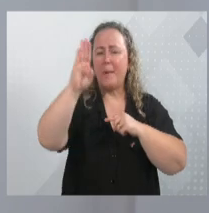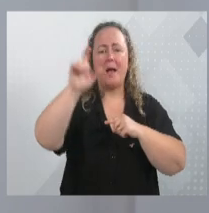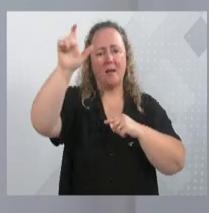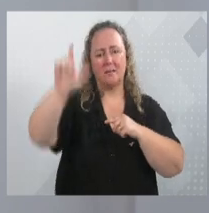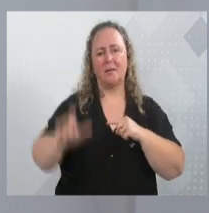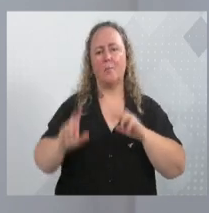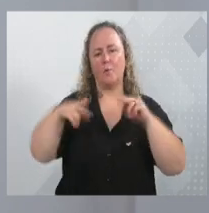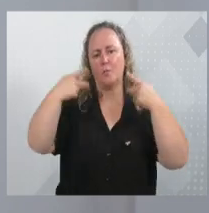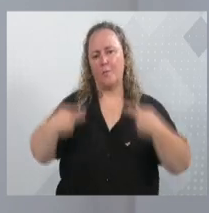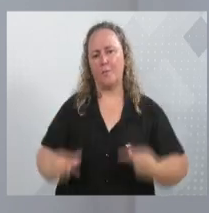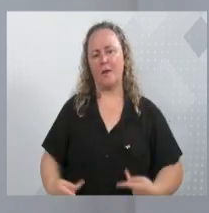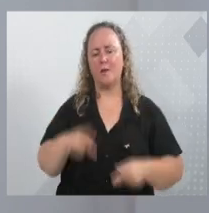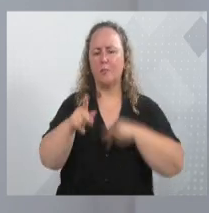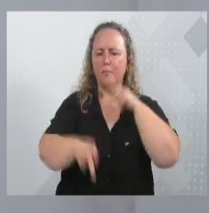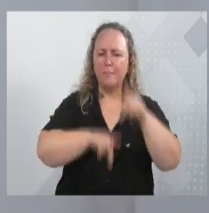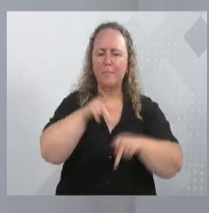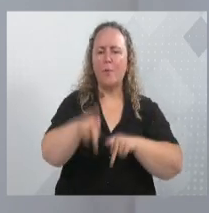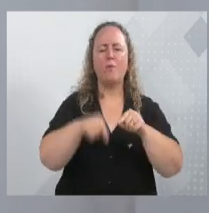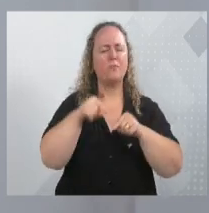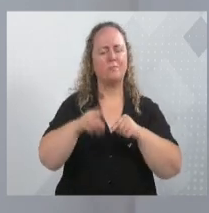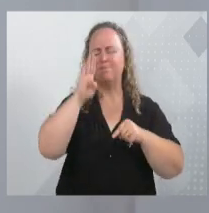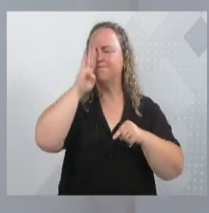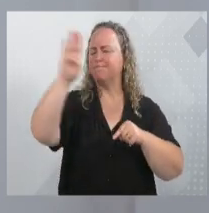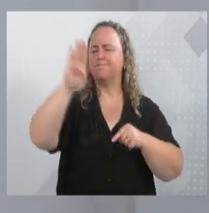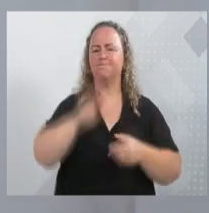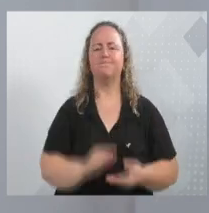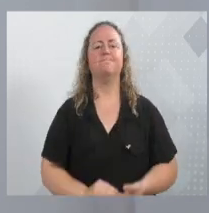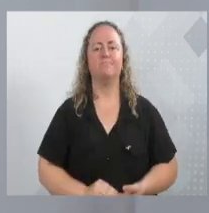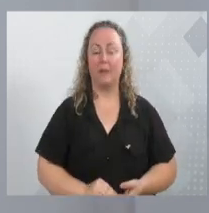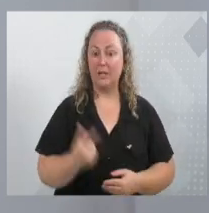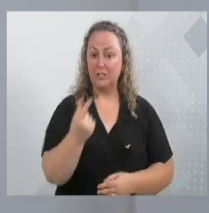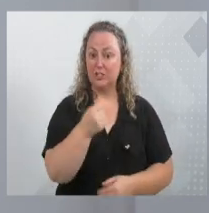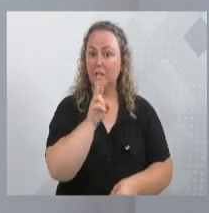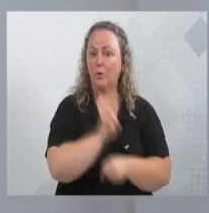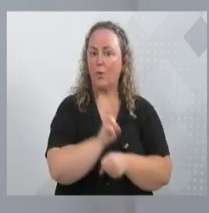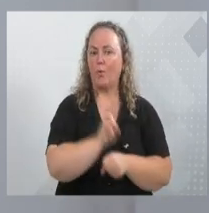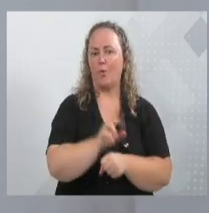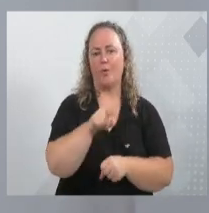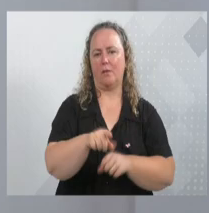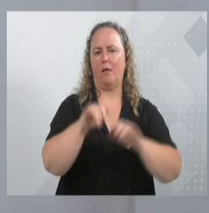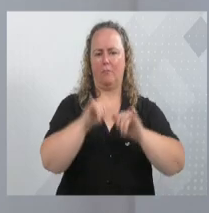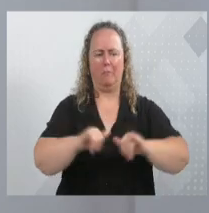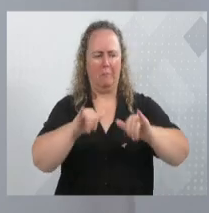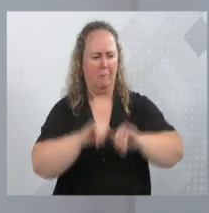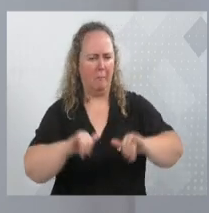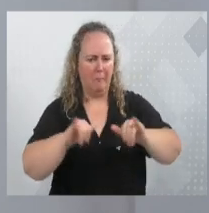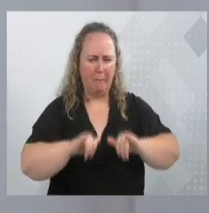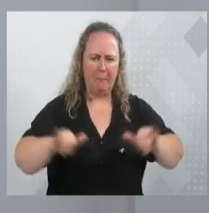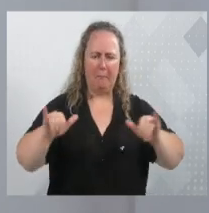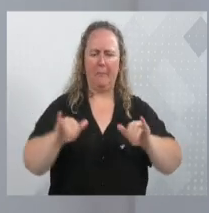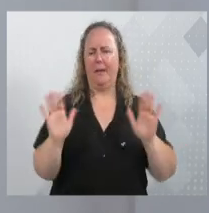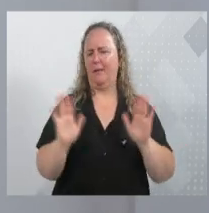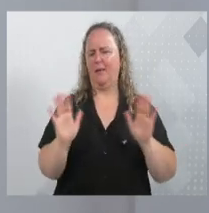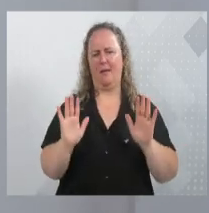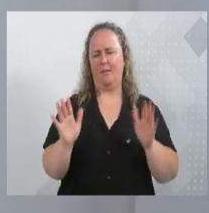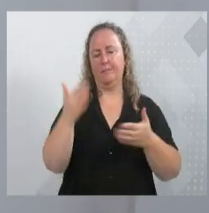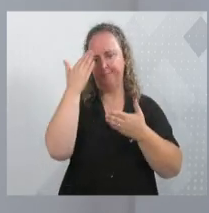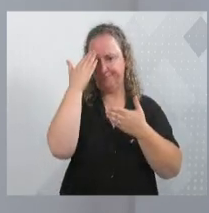é a nossa população. Então, nós temos que usar o dinheiro para cuidar delas, e não para fazer propaganda na Secretaria de Comunicação. Obrigado a todos.